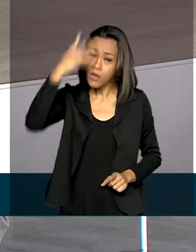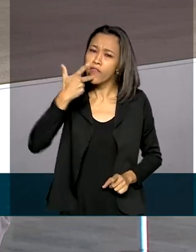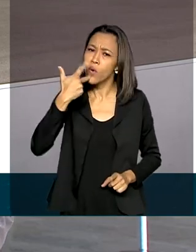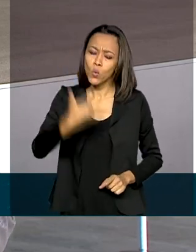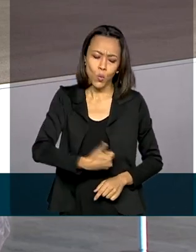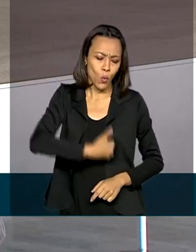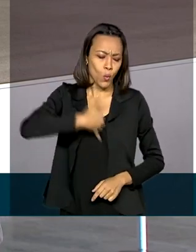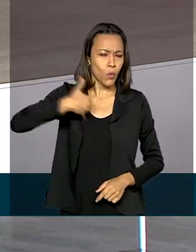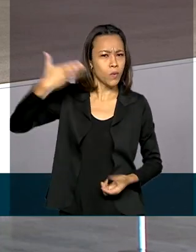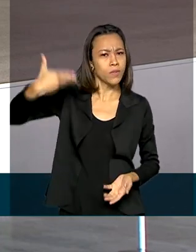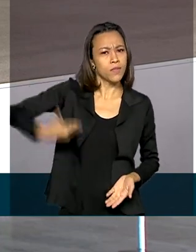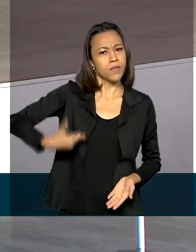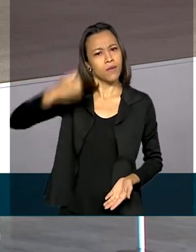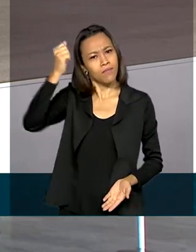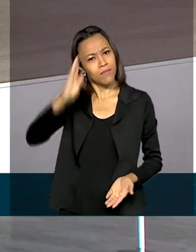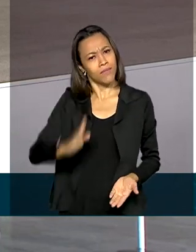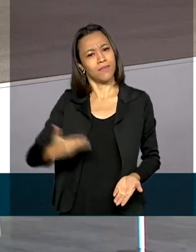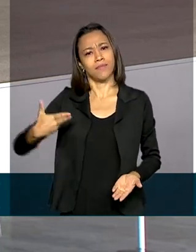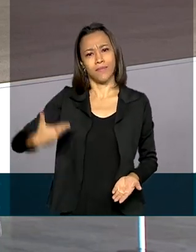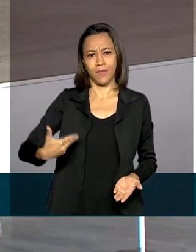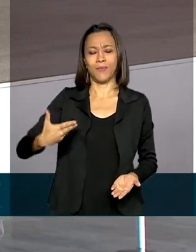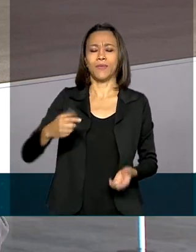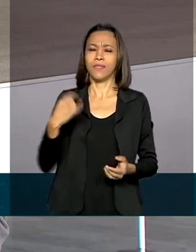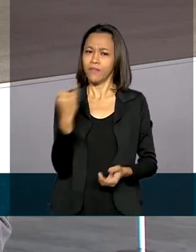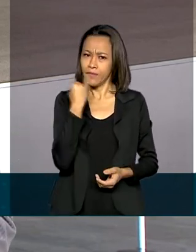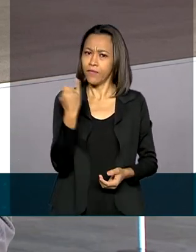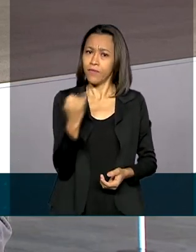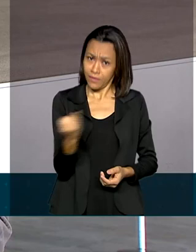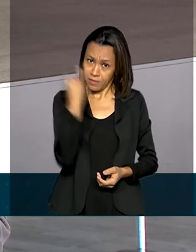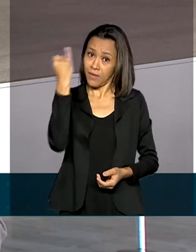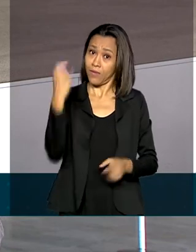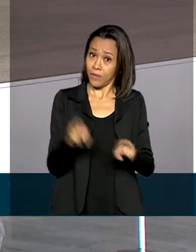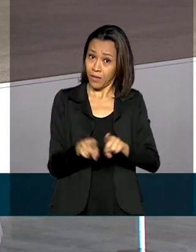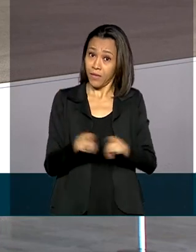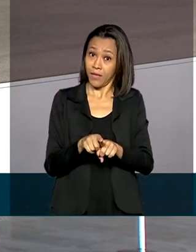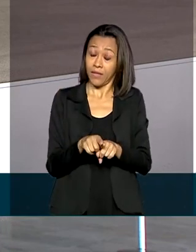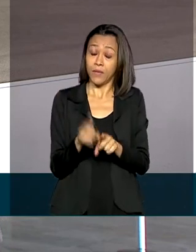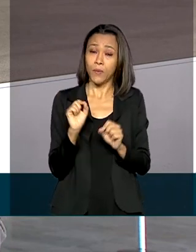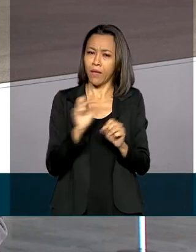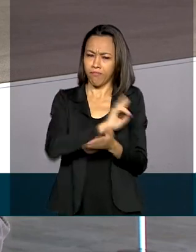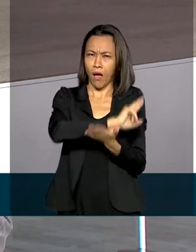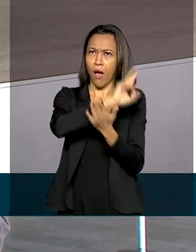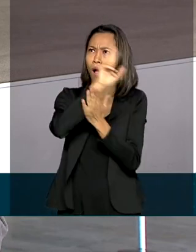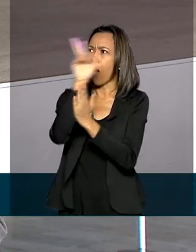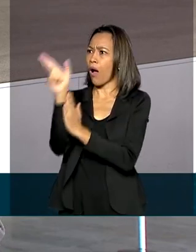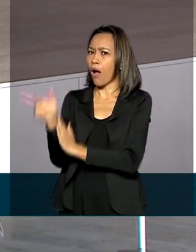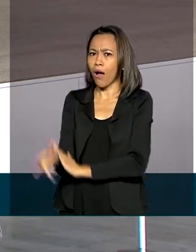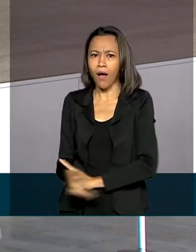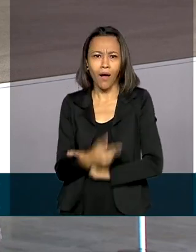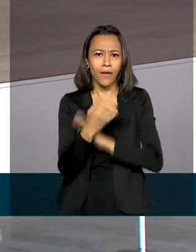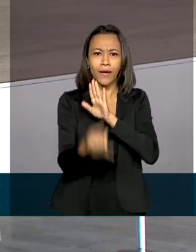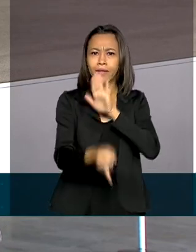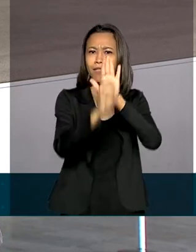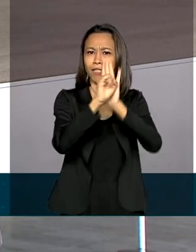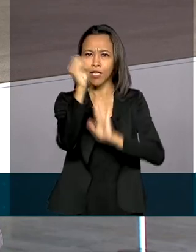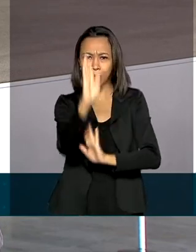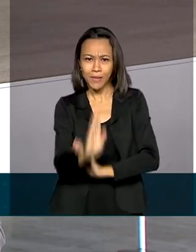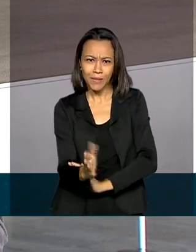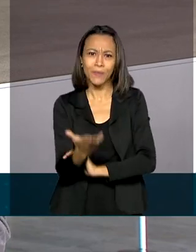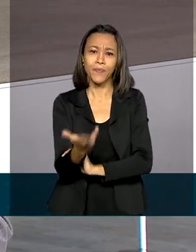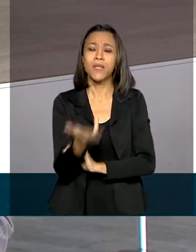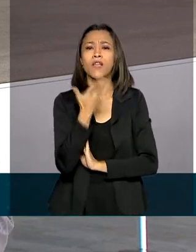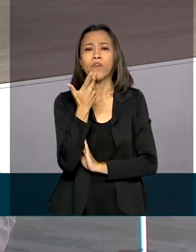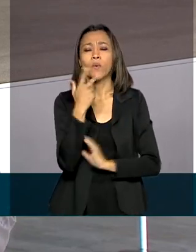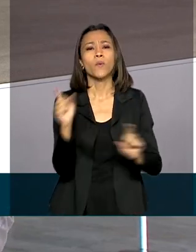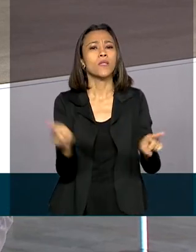o orgulho de ser brasileiro e também sobre a importância da diversidade na formação da identidade nacional. Ele também